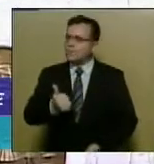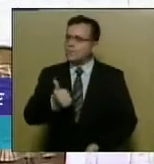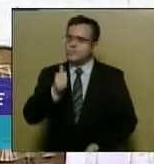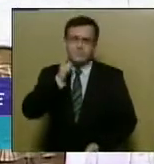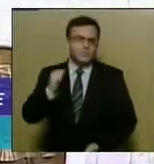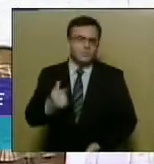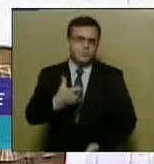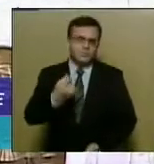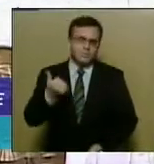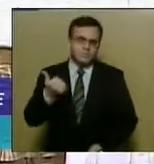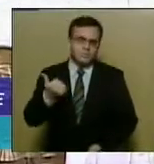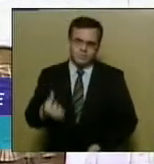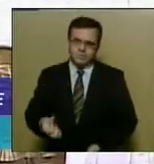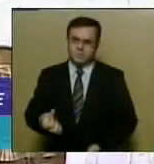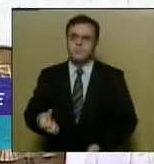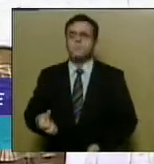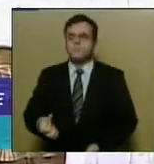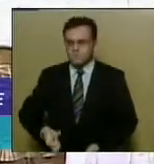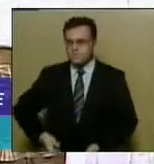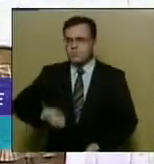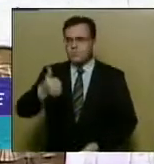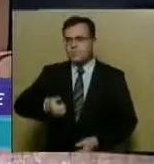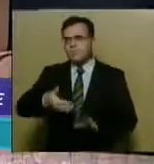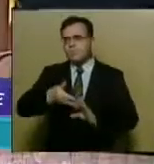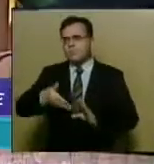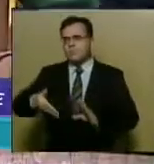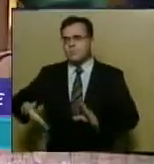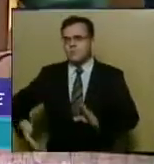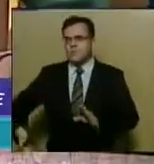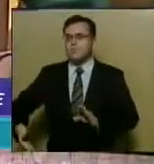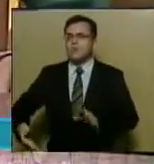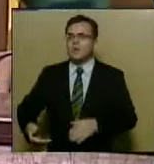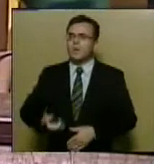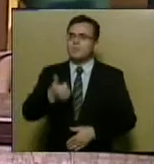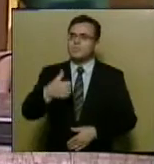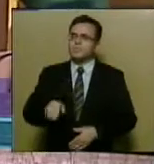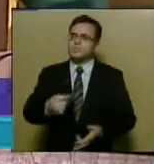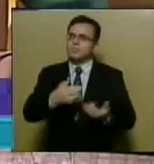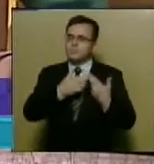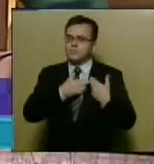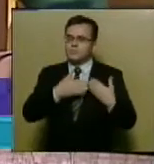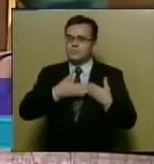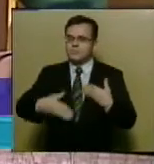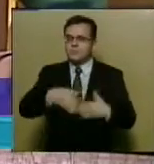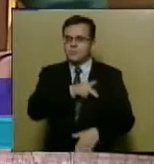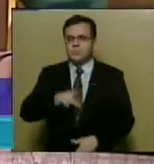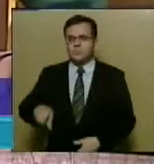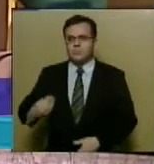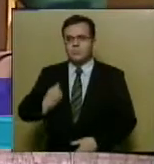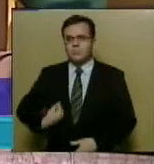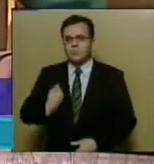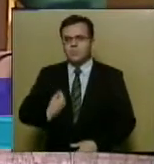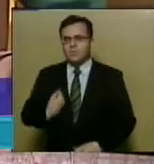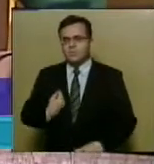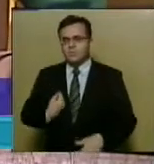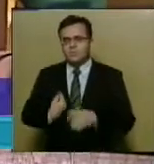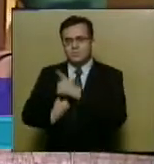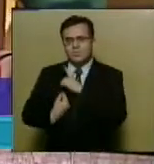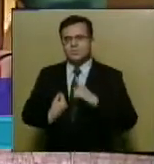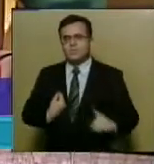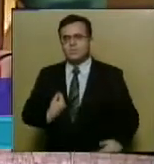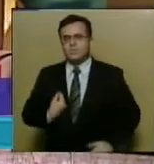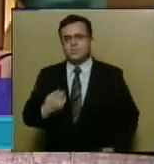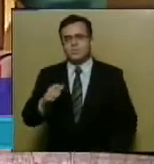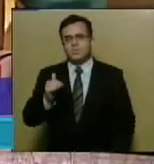de 2017. Primeiro período da 3ª Sessão Legislativa Ordinária da 18ª Legislatura. Com a Presidente, excelentíssimo Sr.